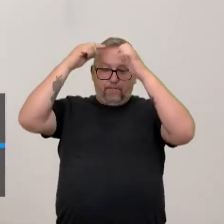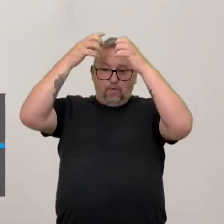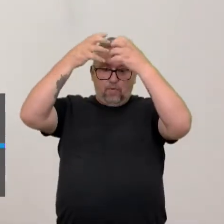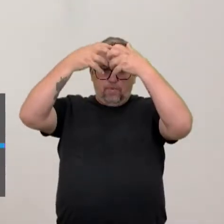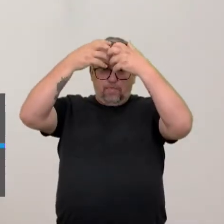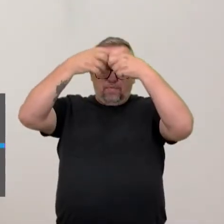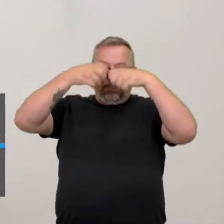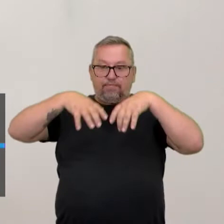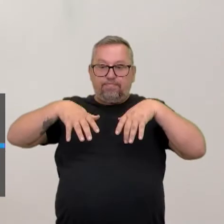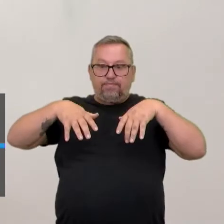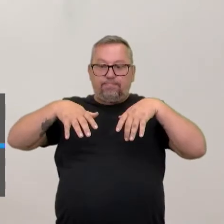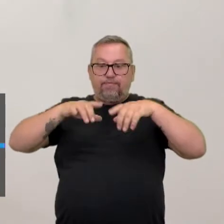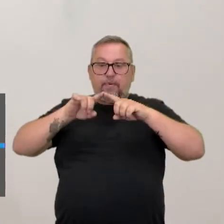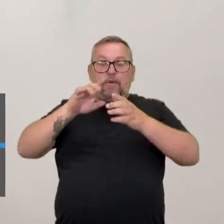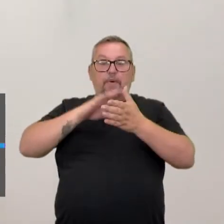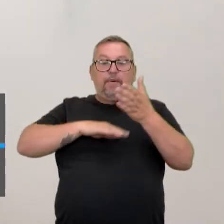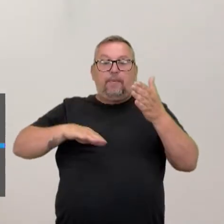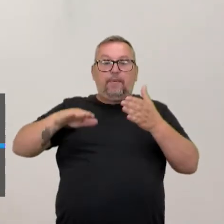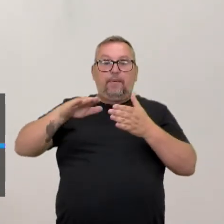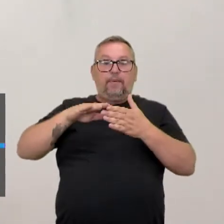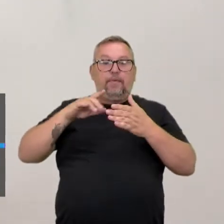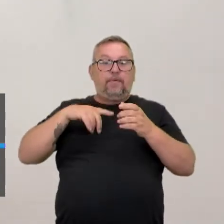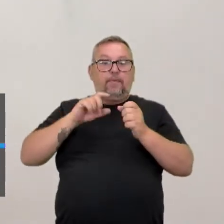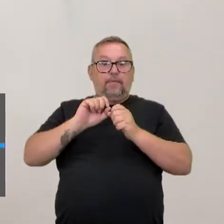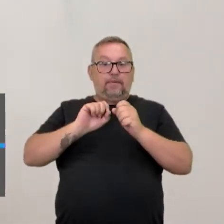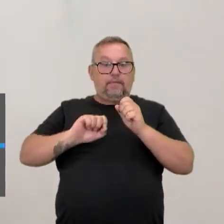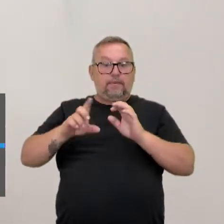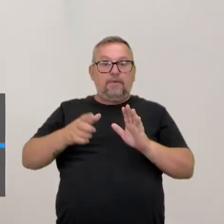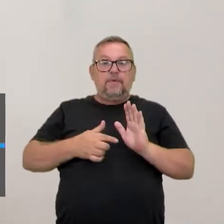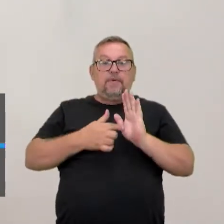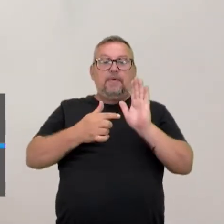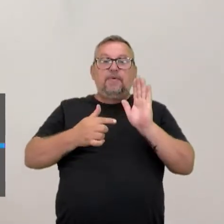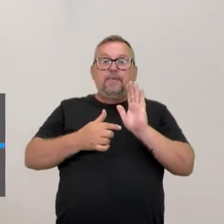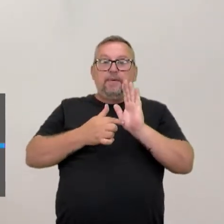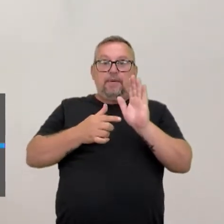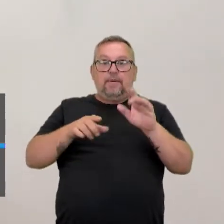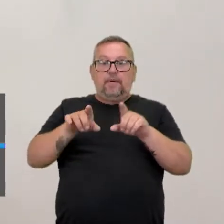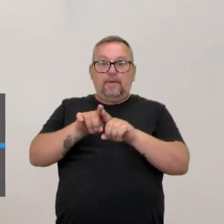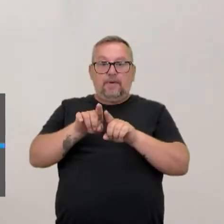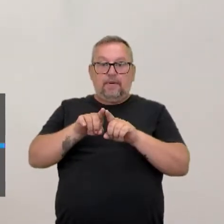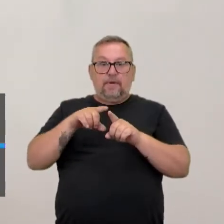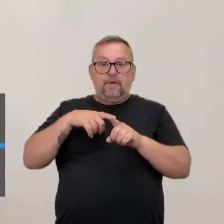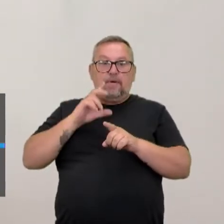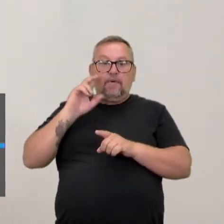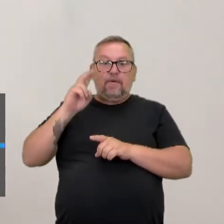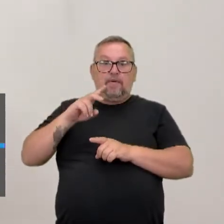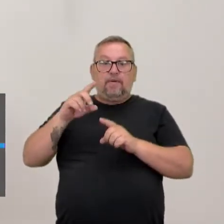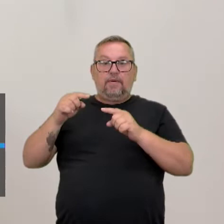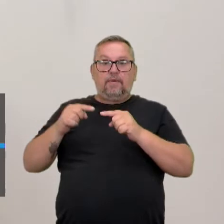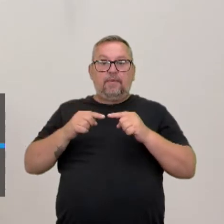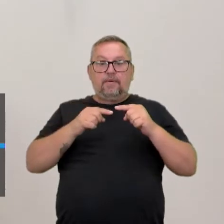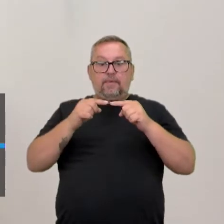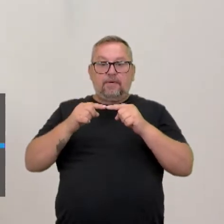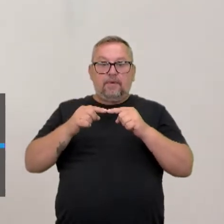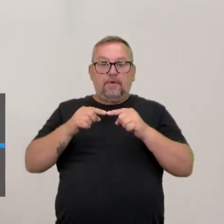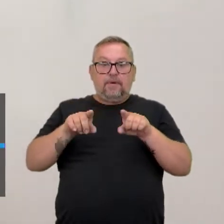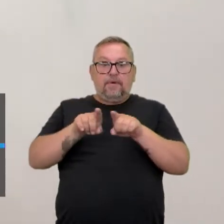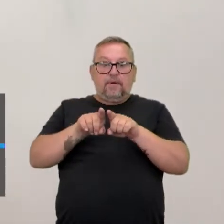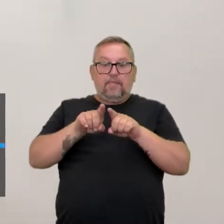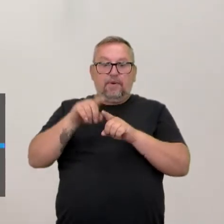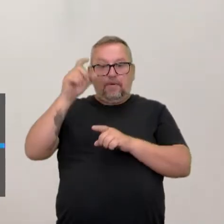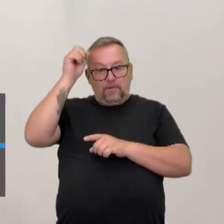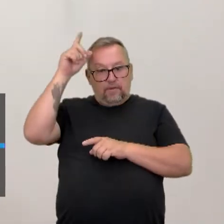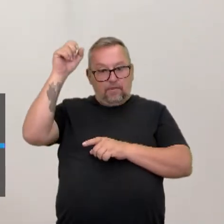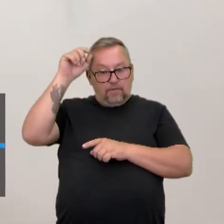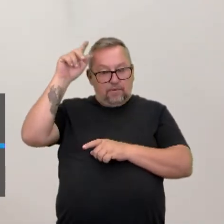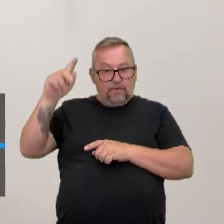fez todo um rol aqui de apresentações, dizer de que forma a gente pode relacionar até com a cultura